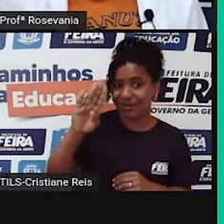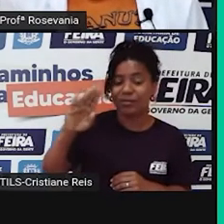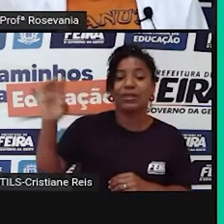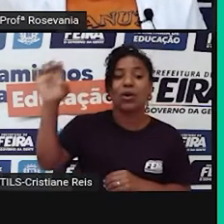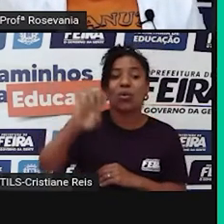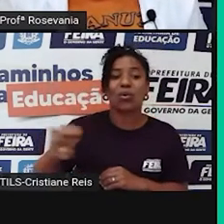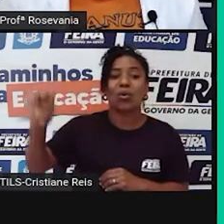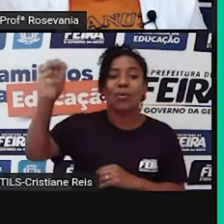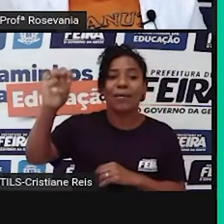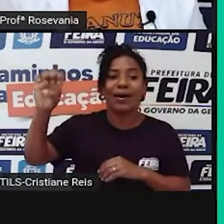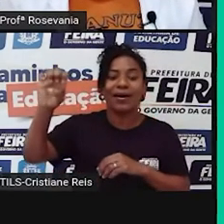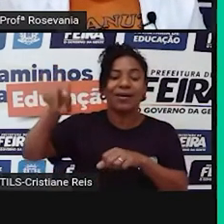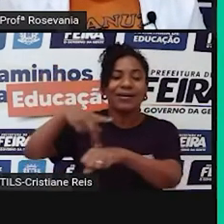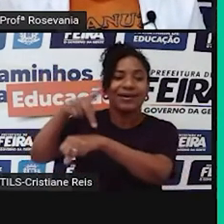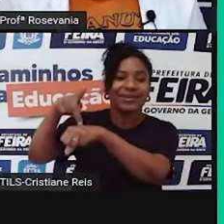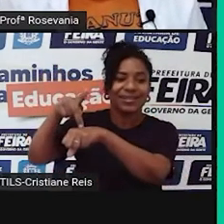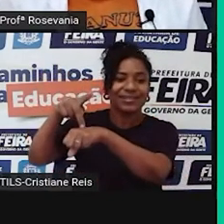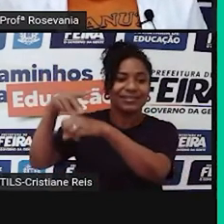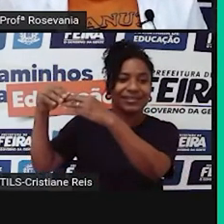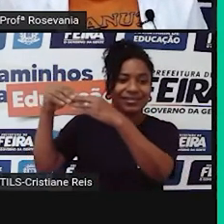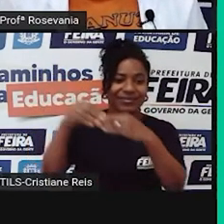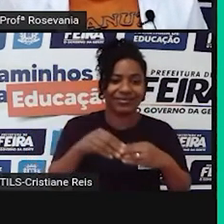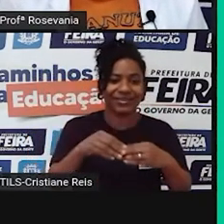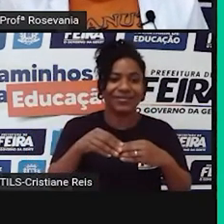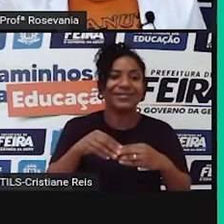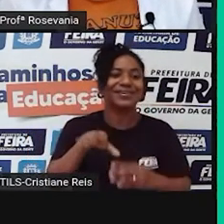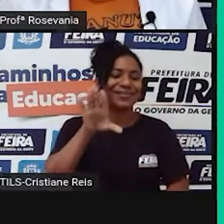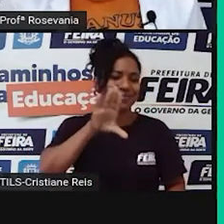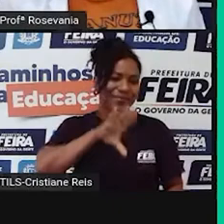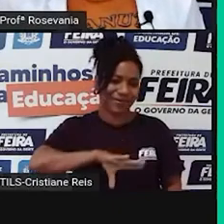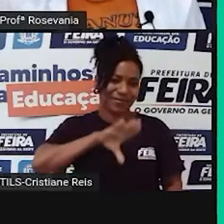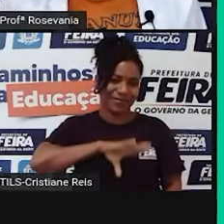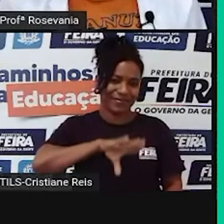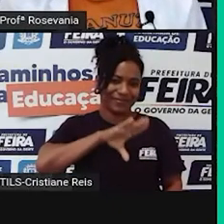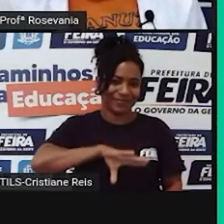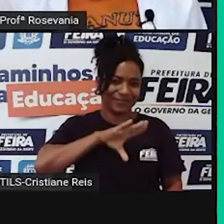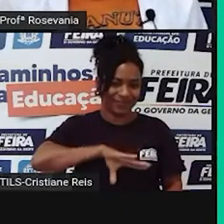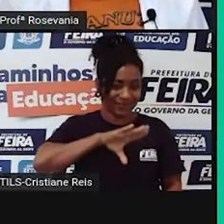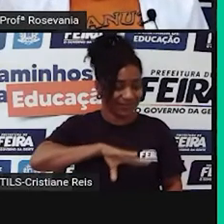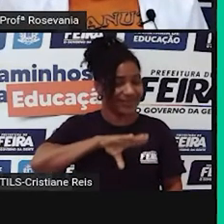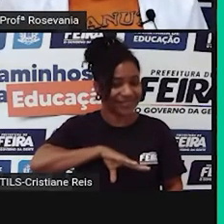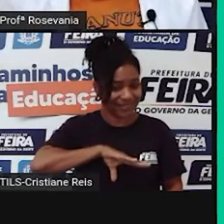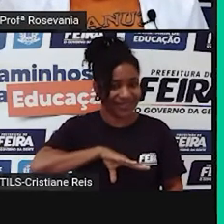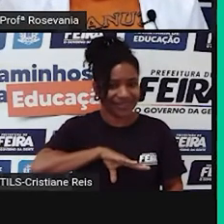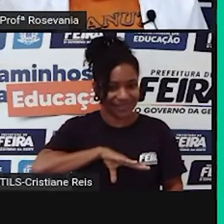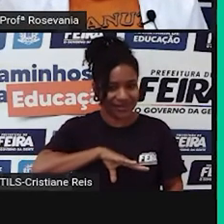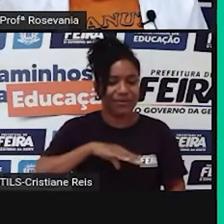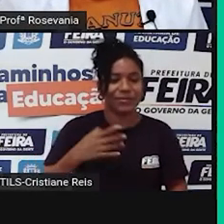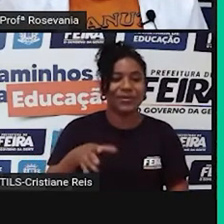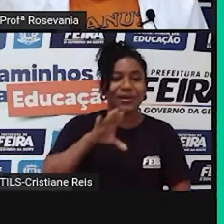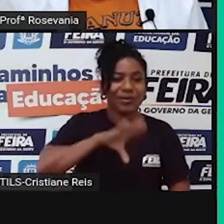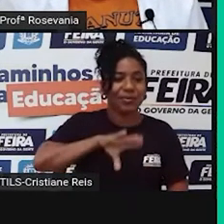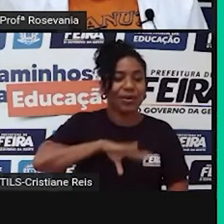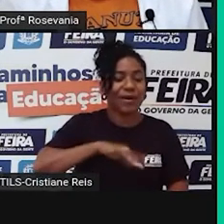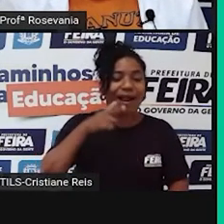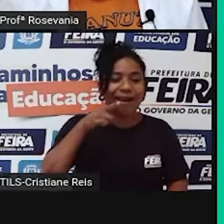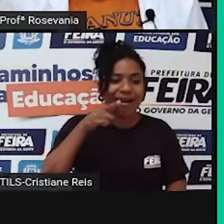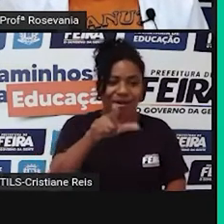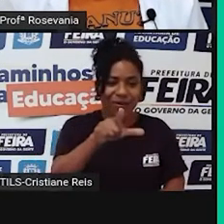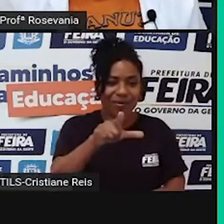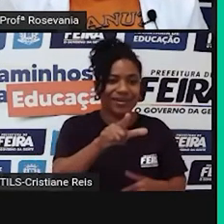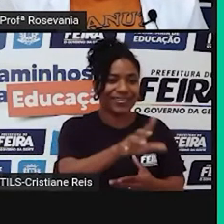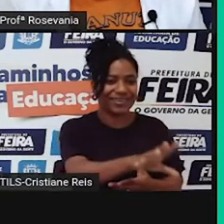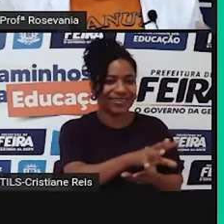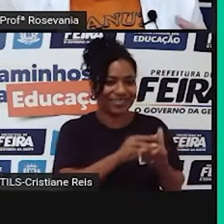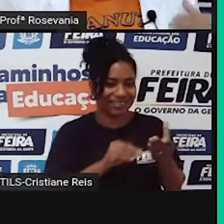português, que dele nós herdamos, né, o próprio português, a língua que a gente fala oficialmente no nosso país, né, não tem